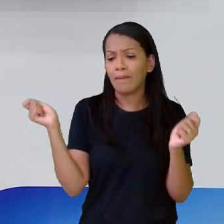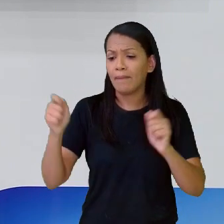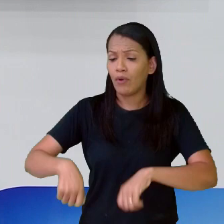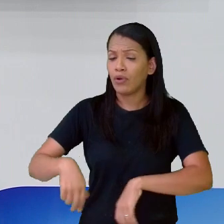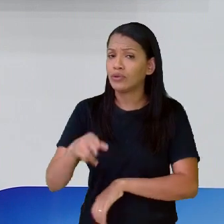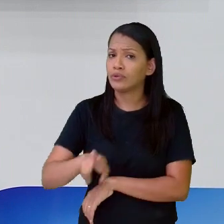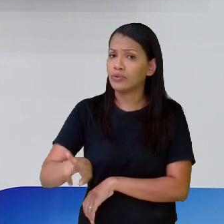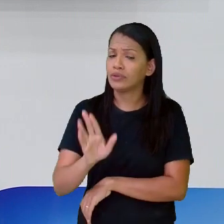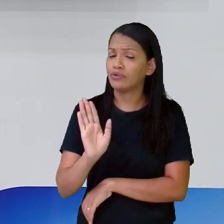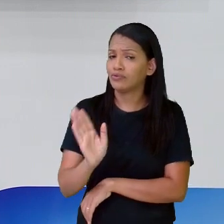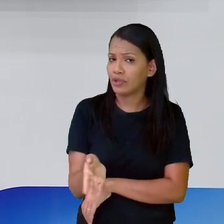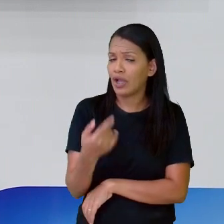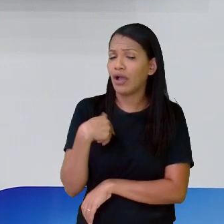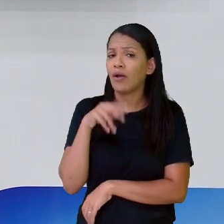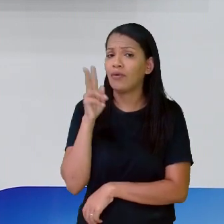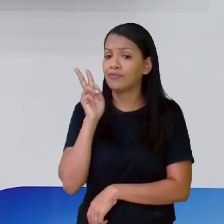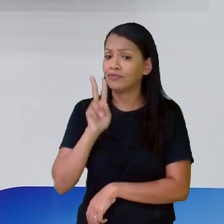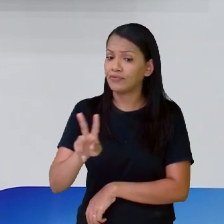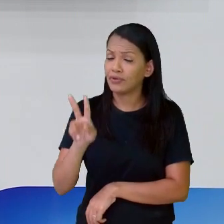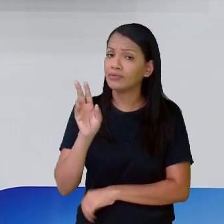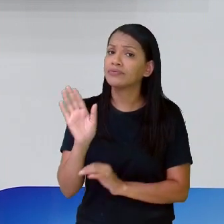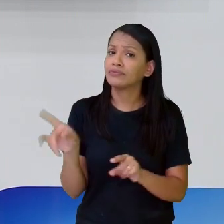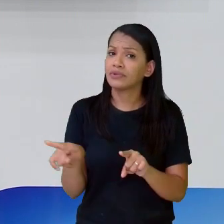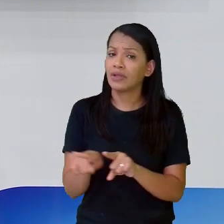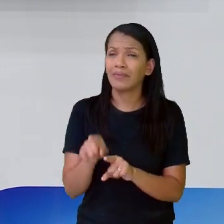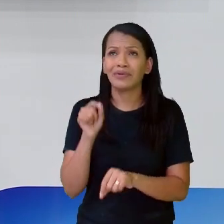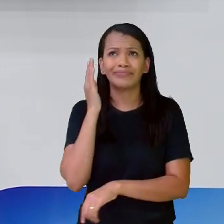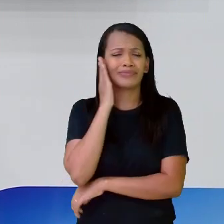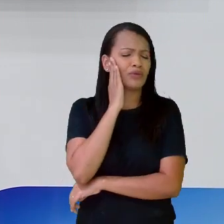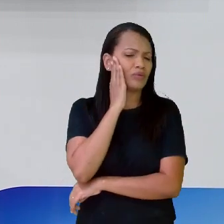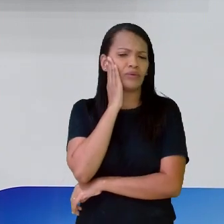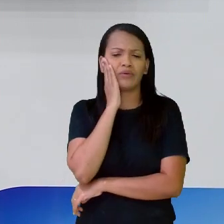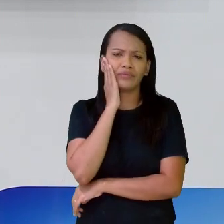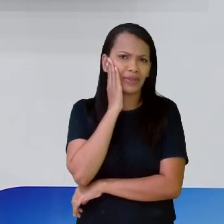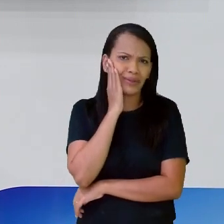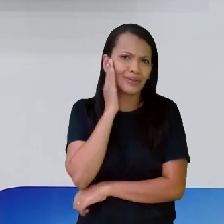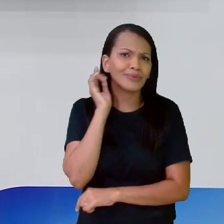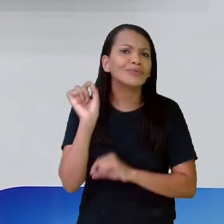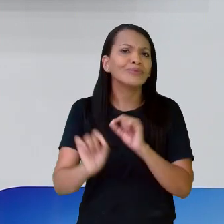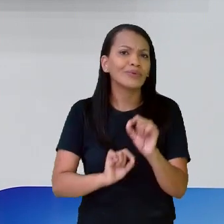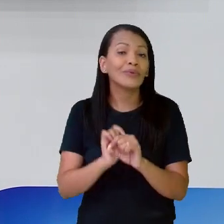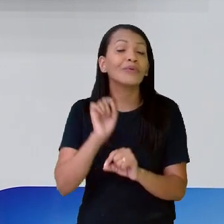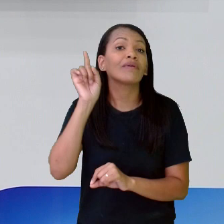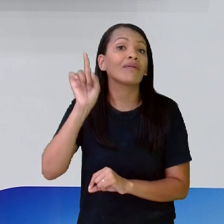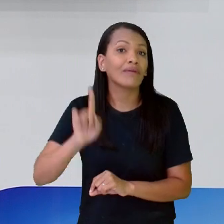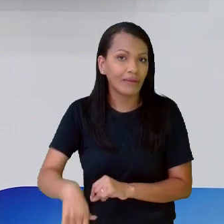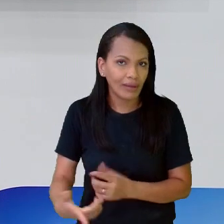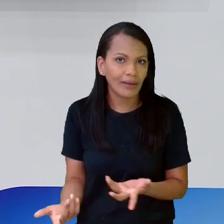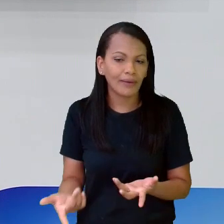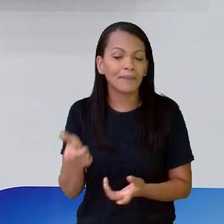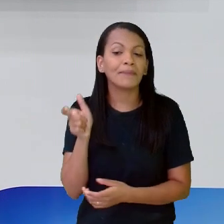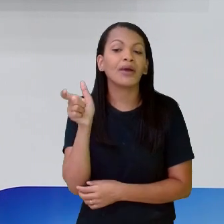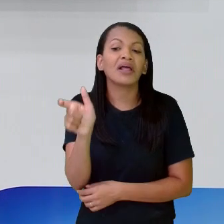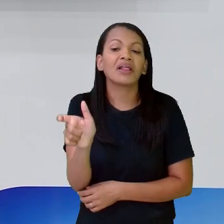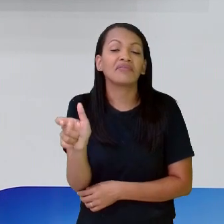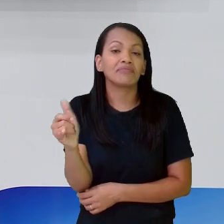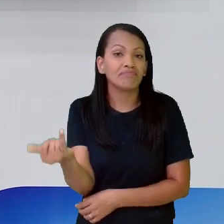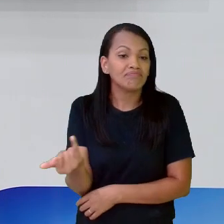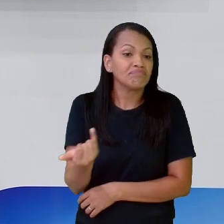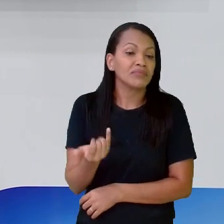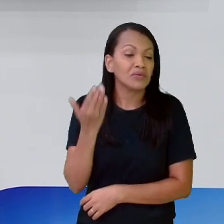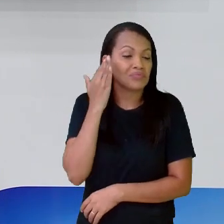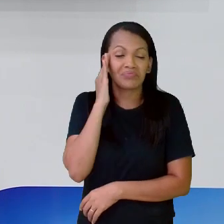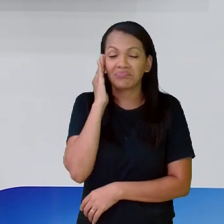subjetivo coletivo, você já deve ter ouvido, e talvez não tenha entendido bem o que aquilo queria dizer, aquela palavra que queria,